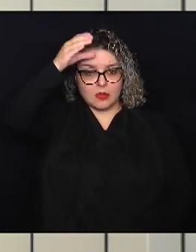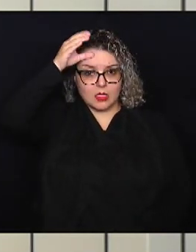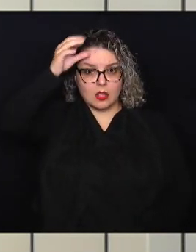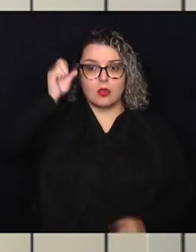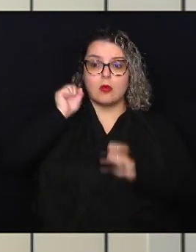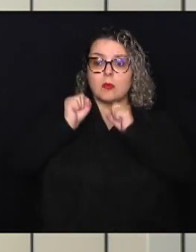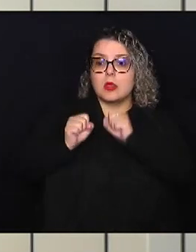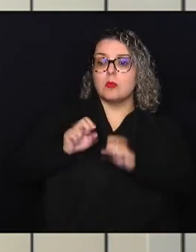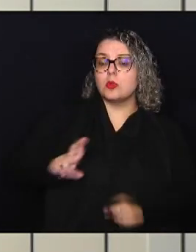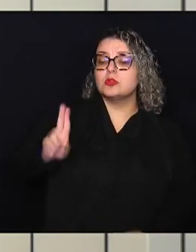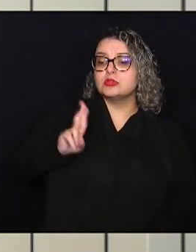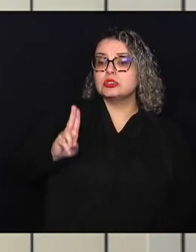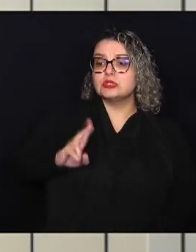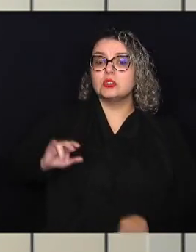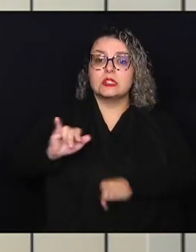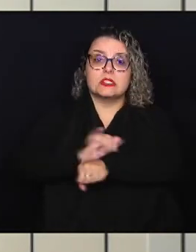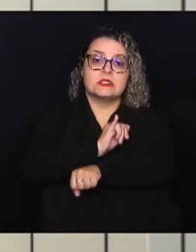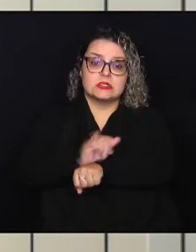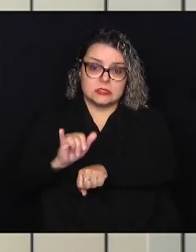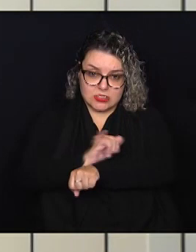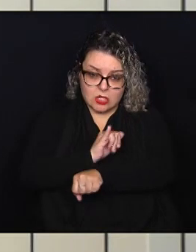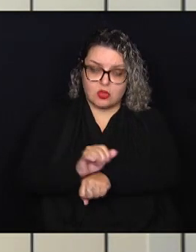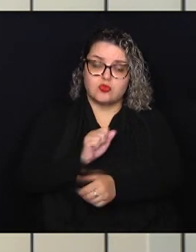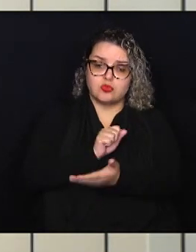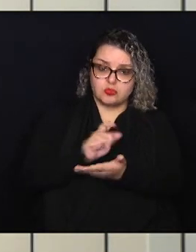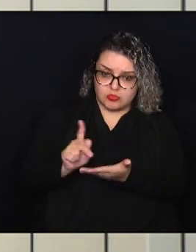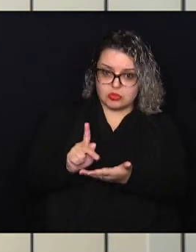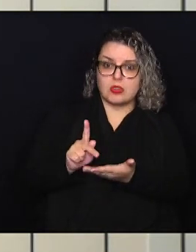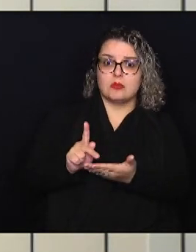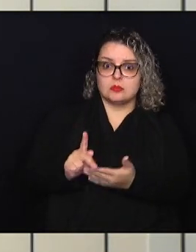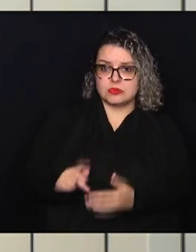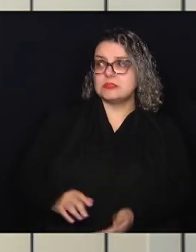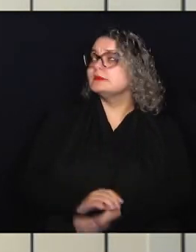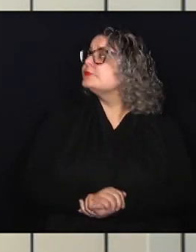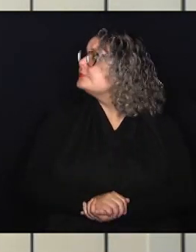utilizar as ferramentas dos aplicativos bancários.